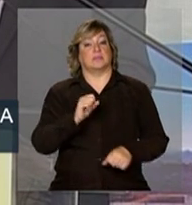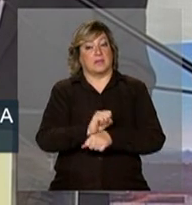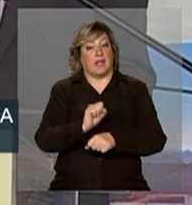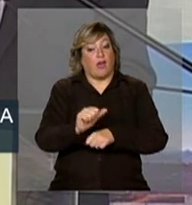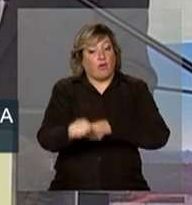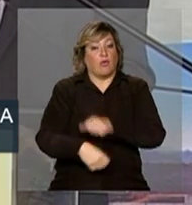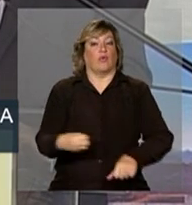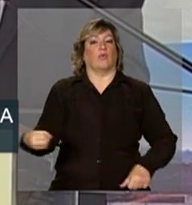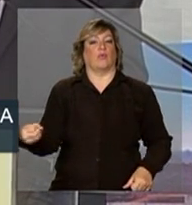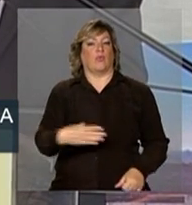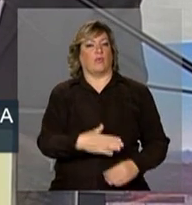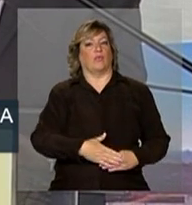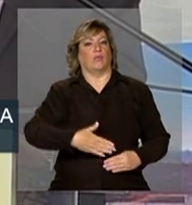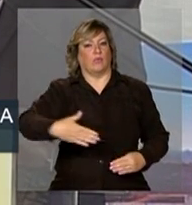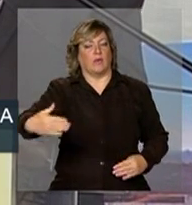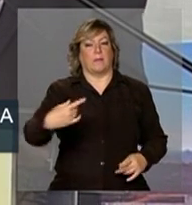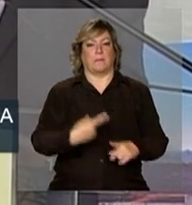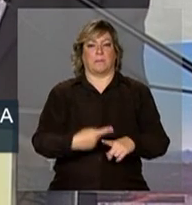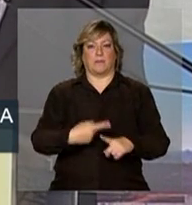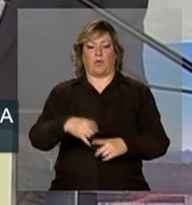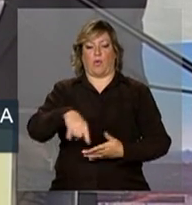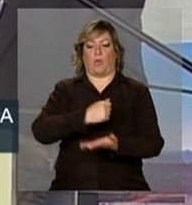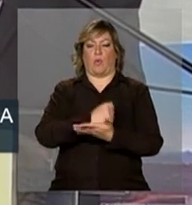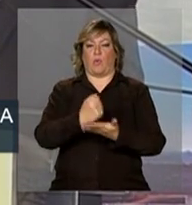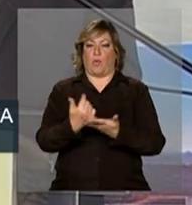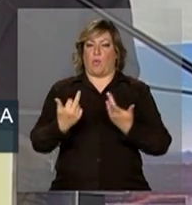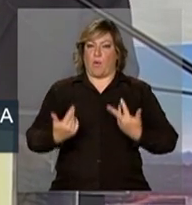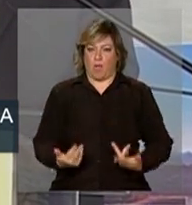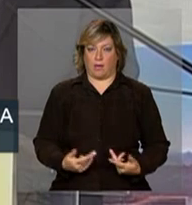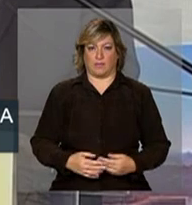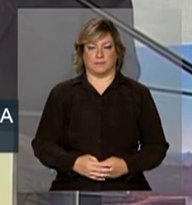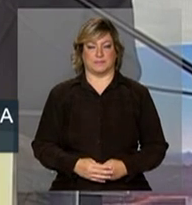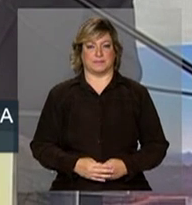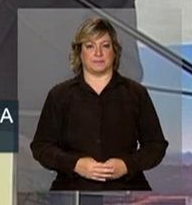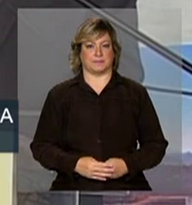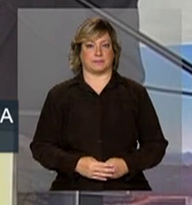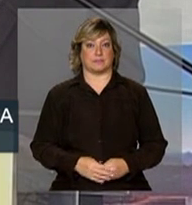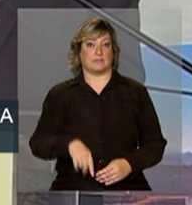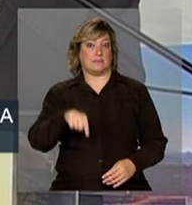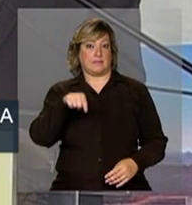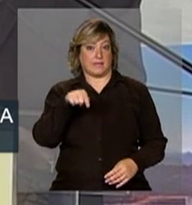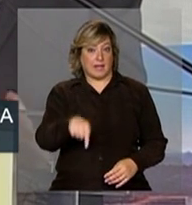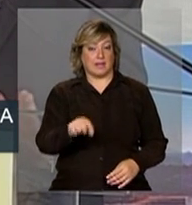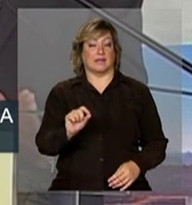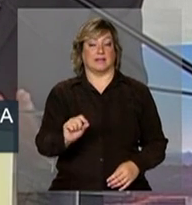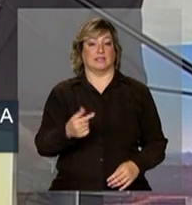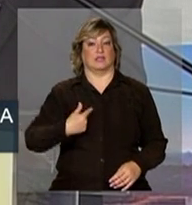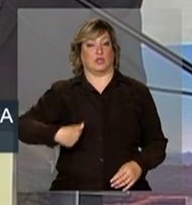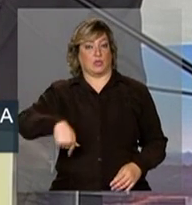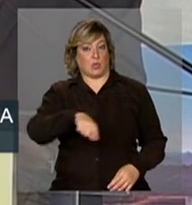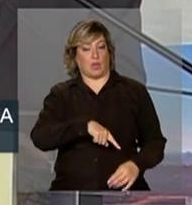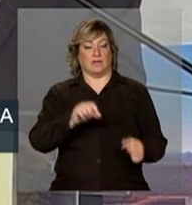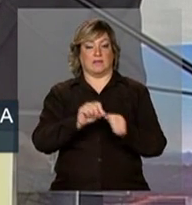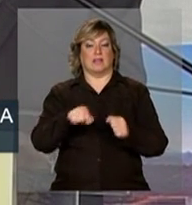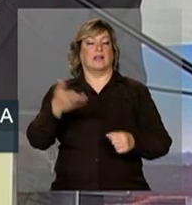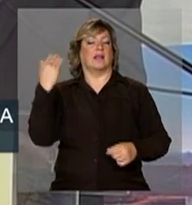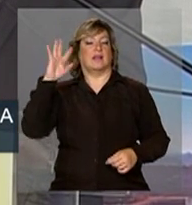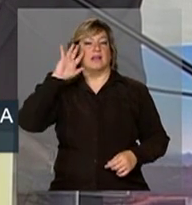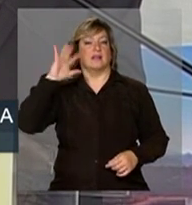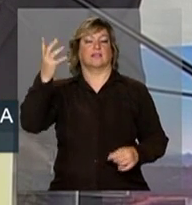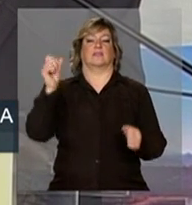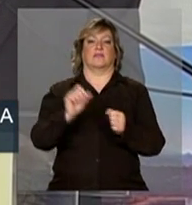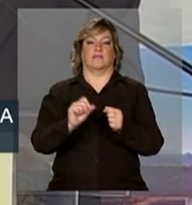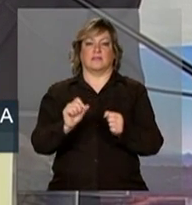nas mesmas condições sobre as quais o contrato foi firmado. Foi essa premissa utilizada por nós quando tomamos a decisão de